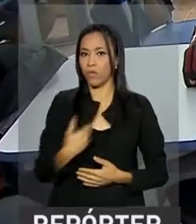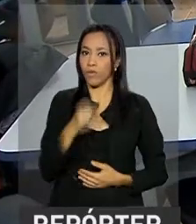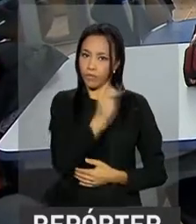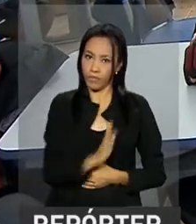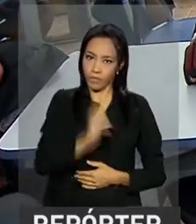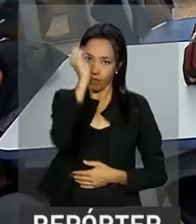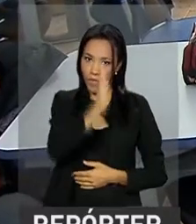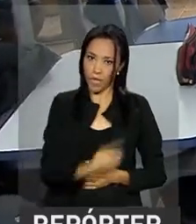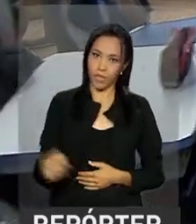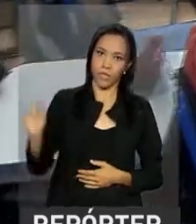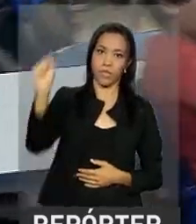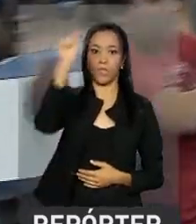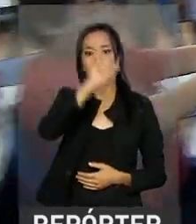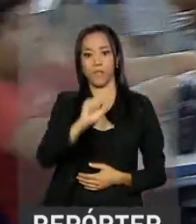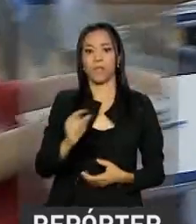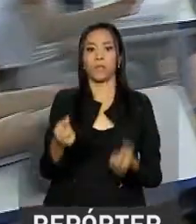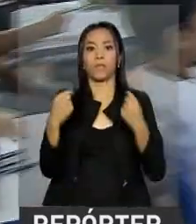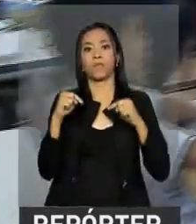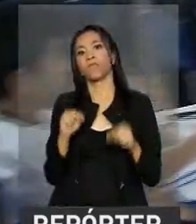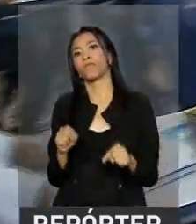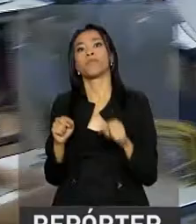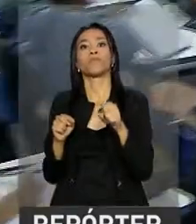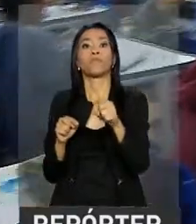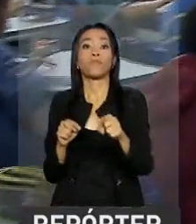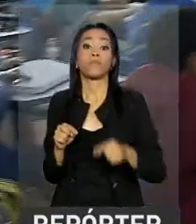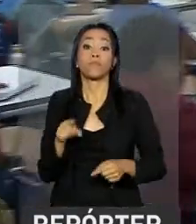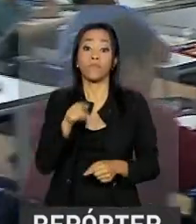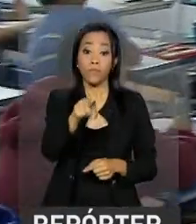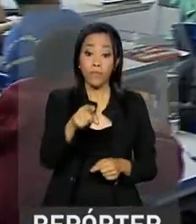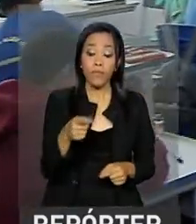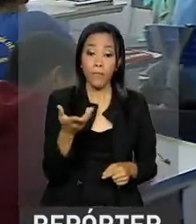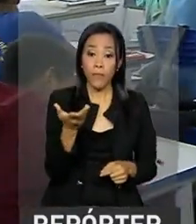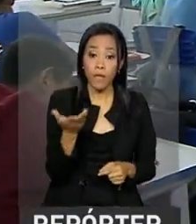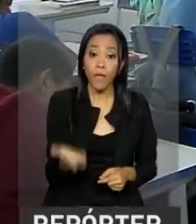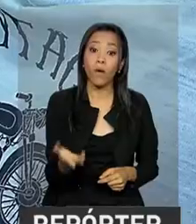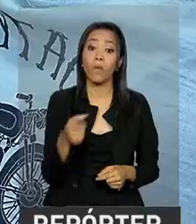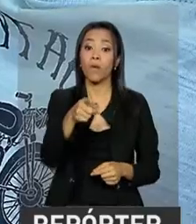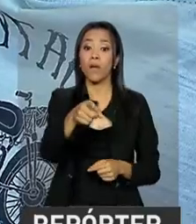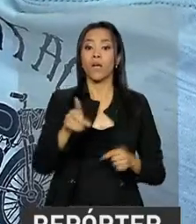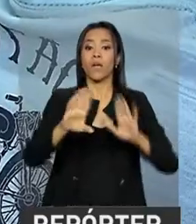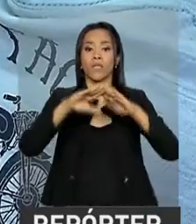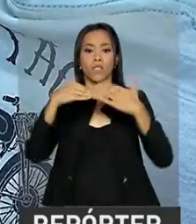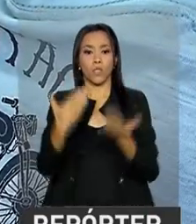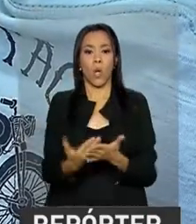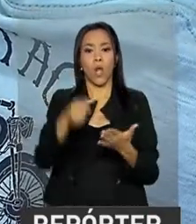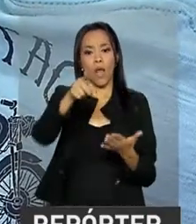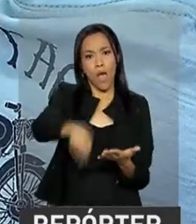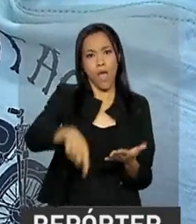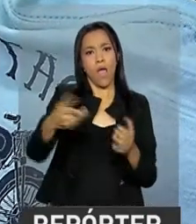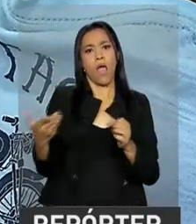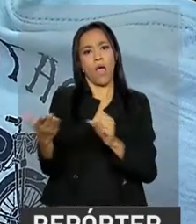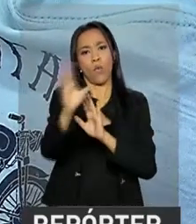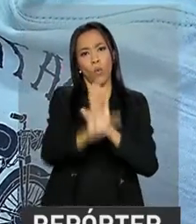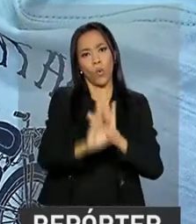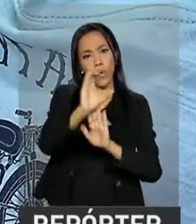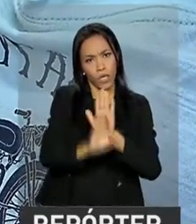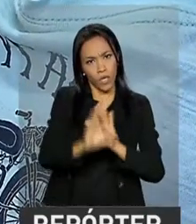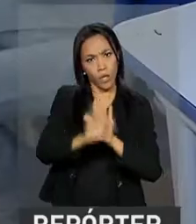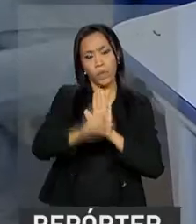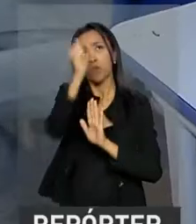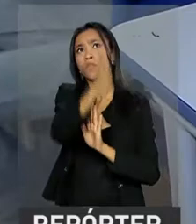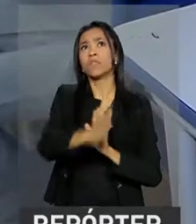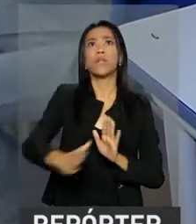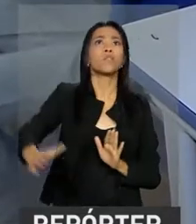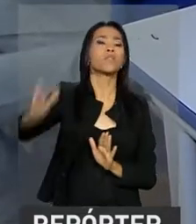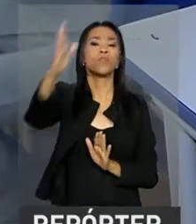Um rumo claro e bem definido para a educação brasileira é o que propõe a Base Nacional Comum Curricular,